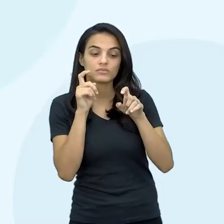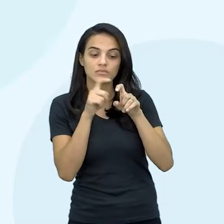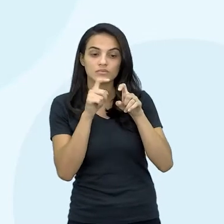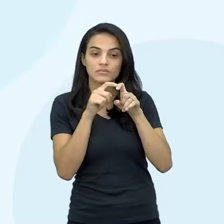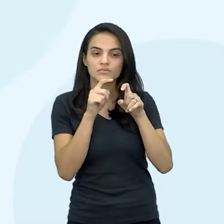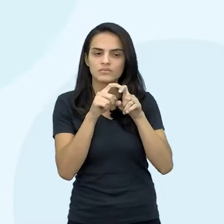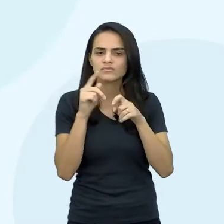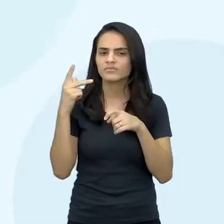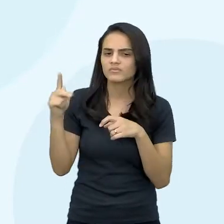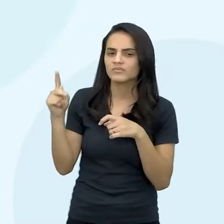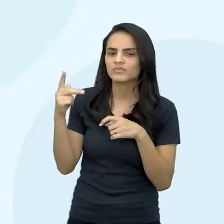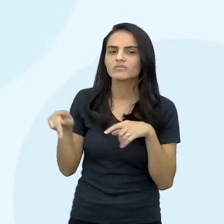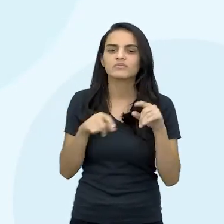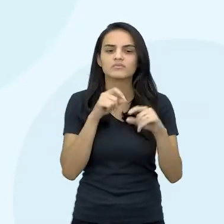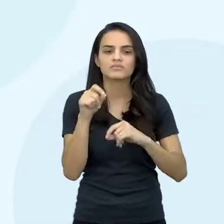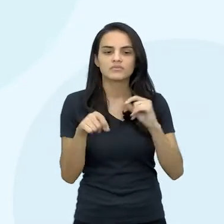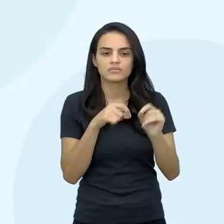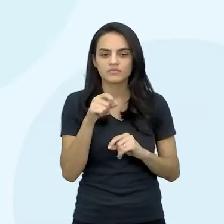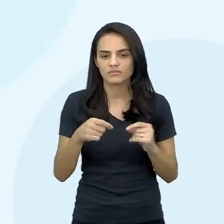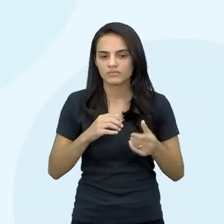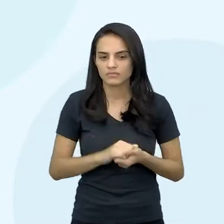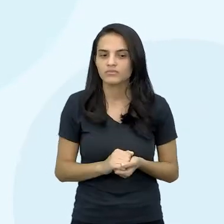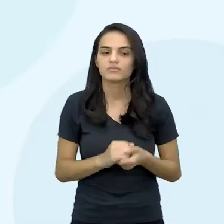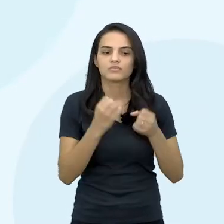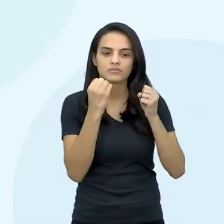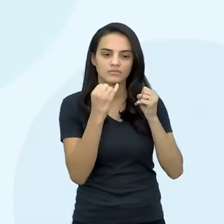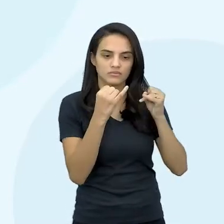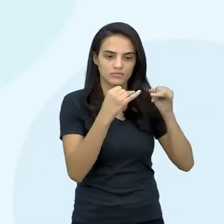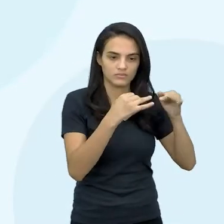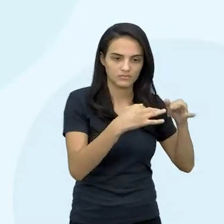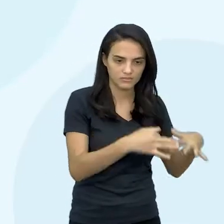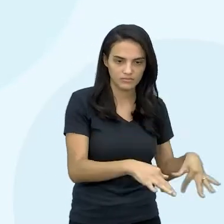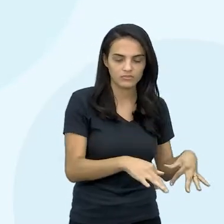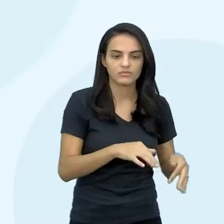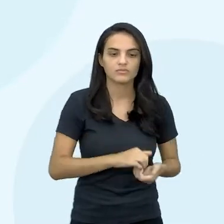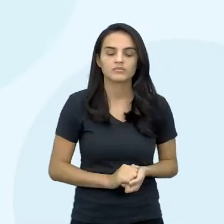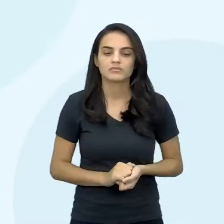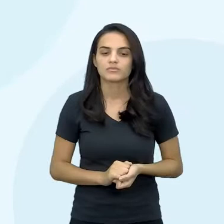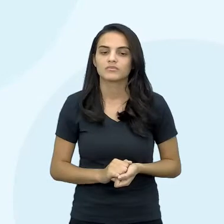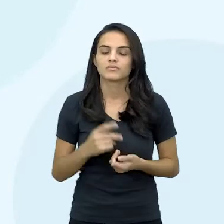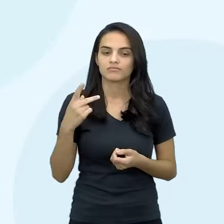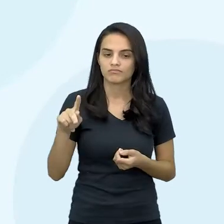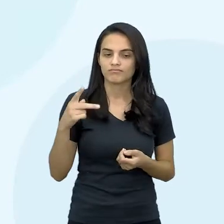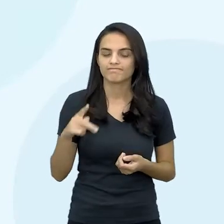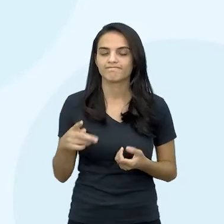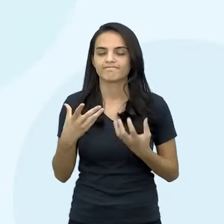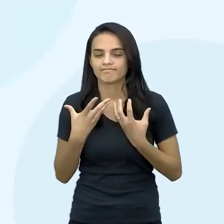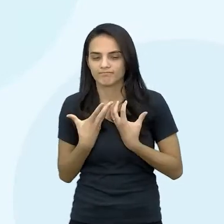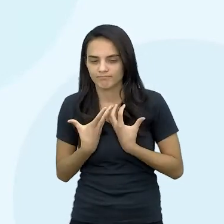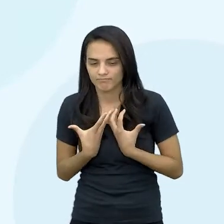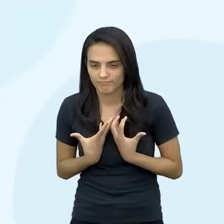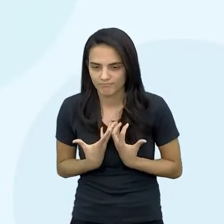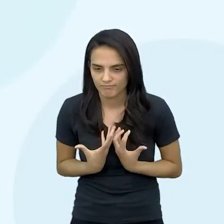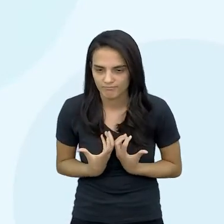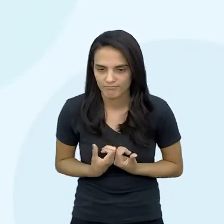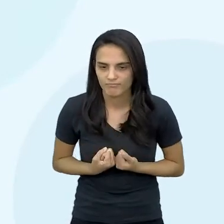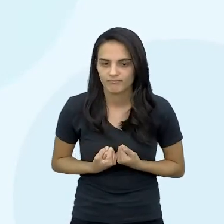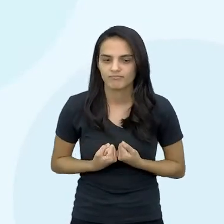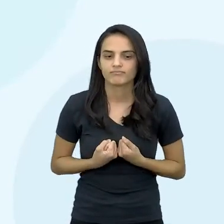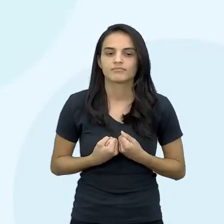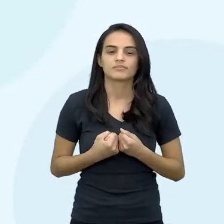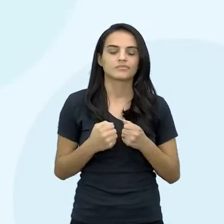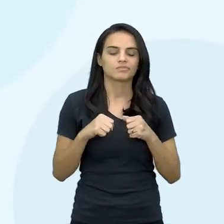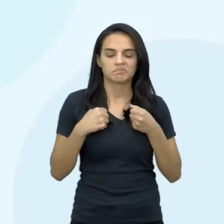sintomas que ela apresenta? Ela vai lá e retrata, né, relata lá pra médica, que ela tem cansaço, ao mínimo